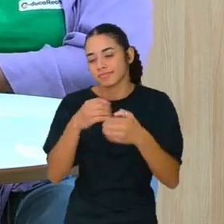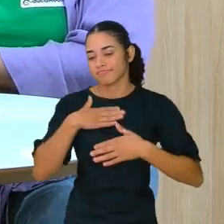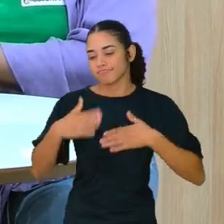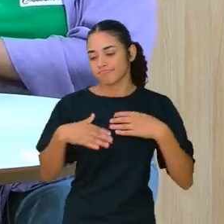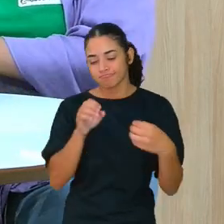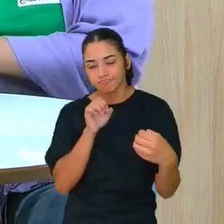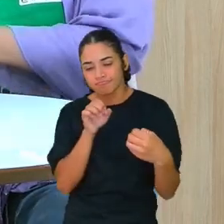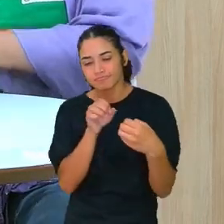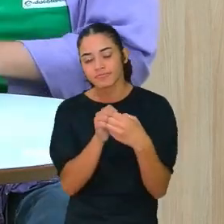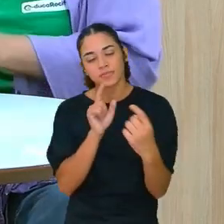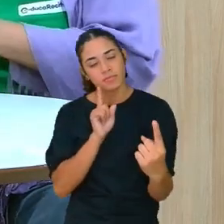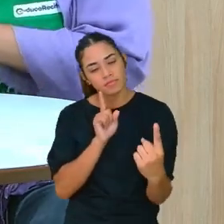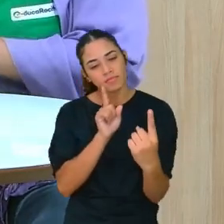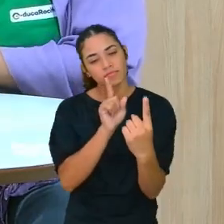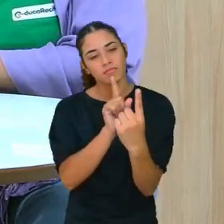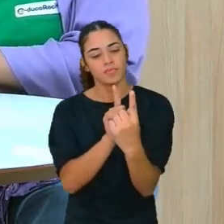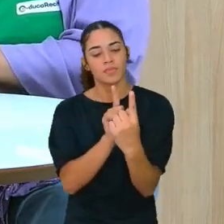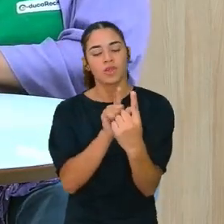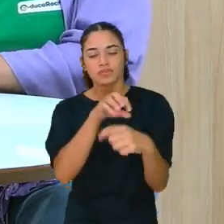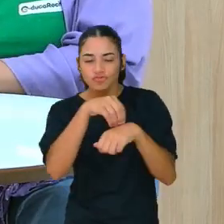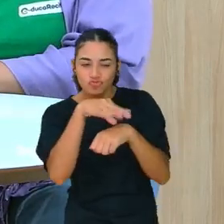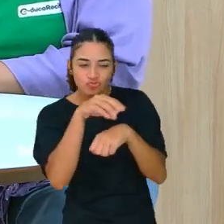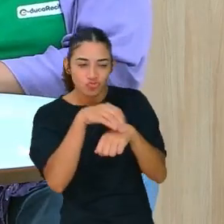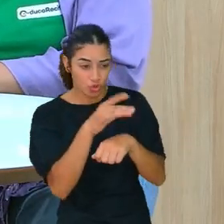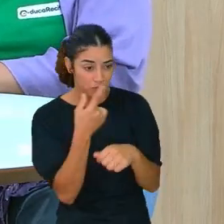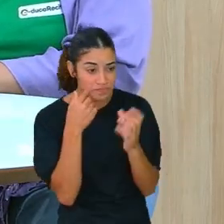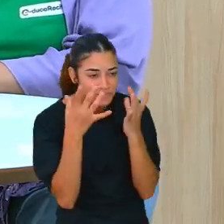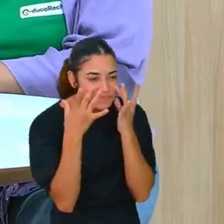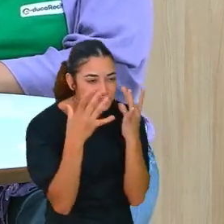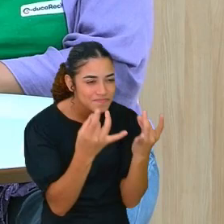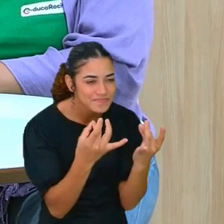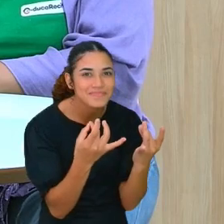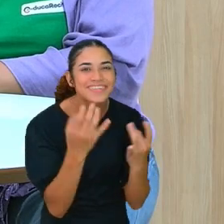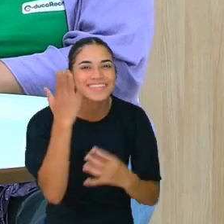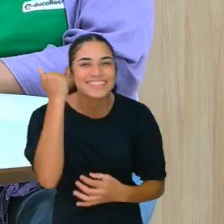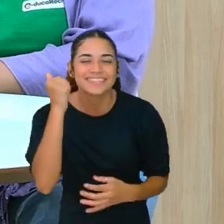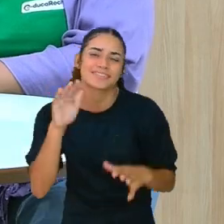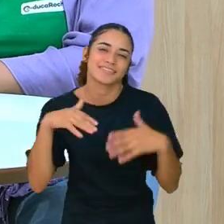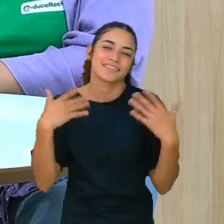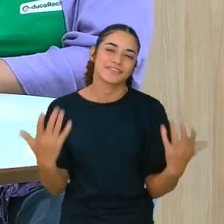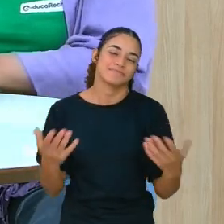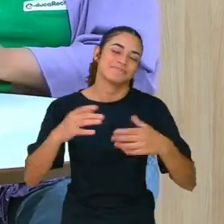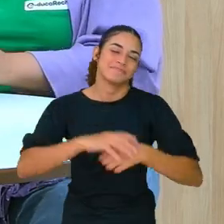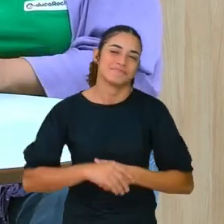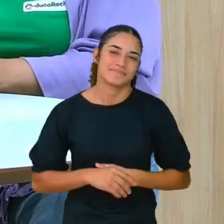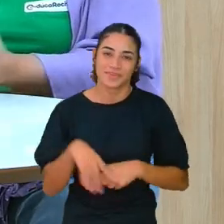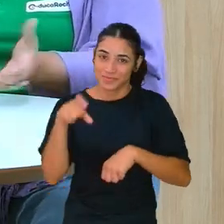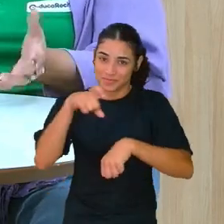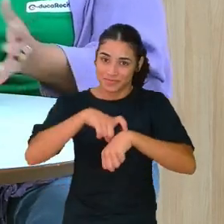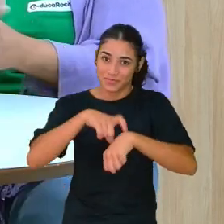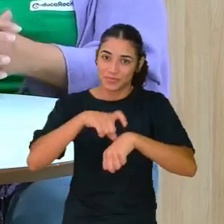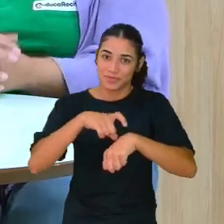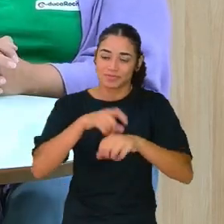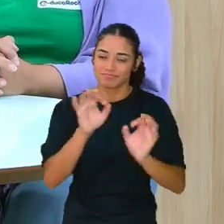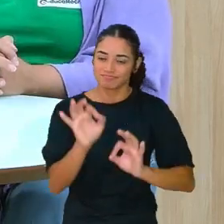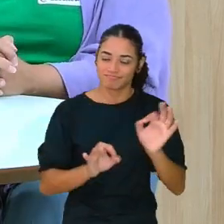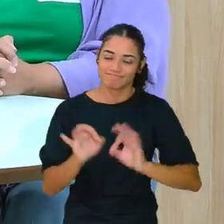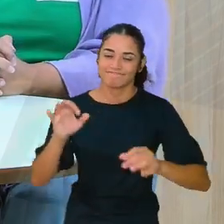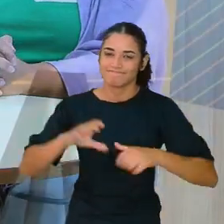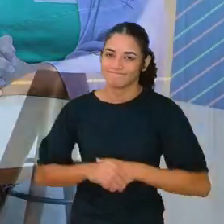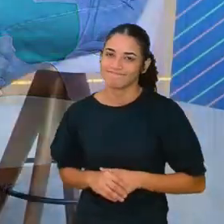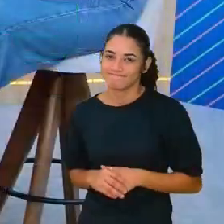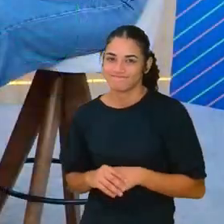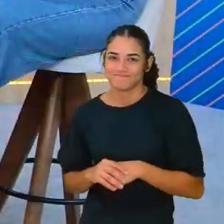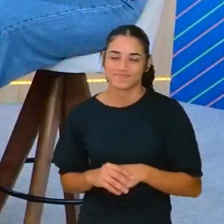e dar um pouco mais de dica, se dar um pouquinho mais, né? É no momento do fazer. É.